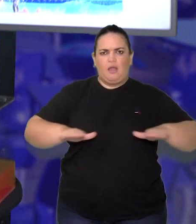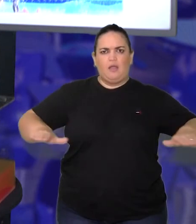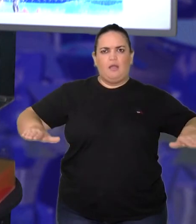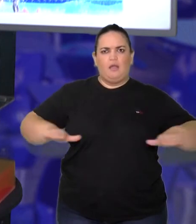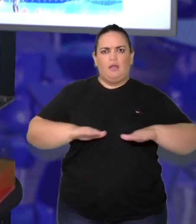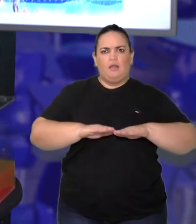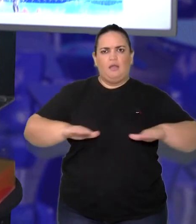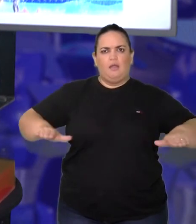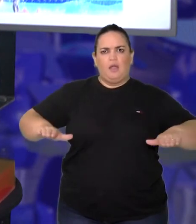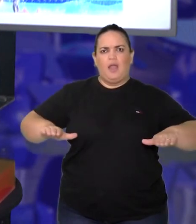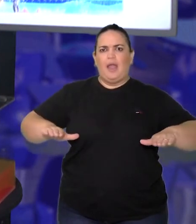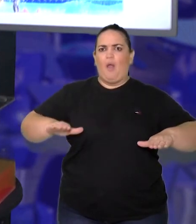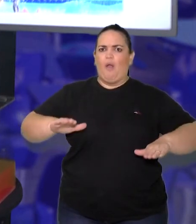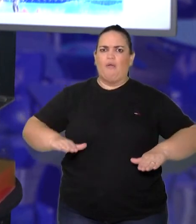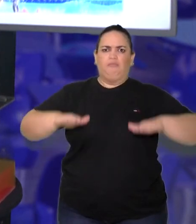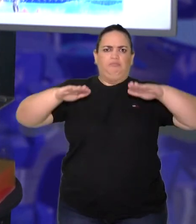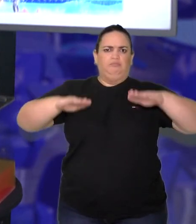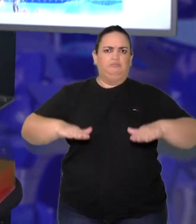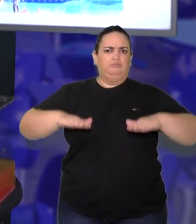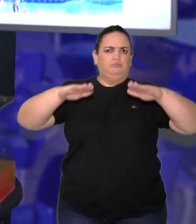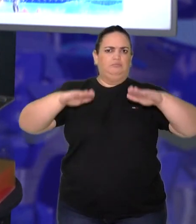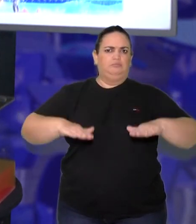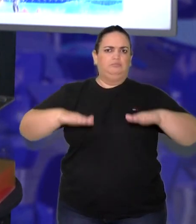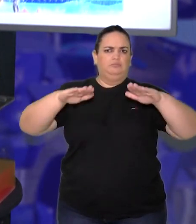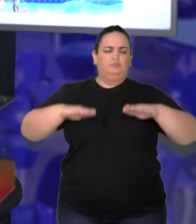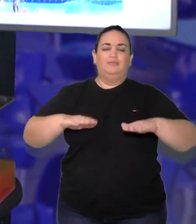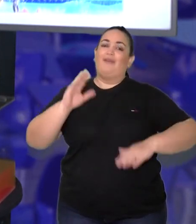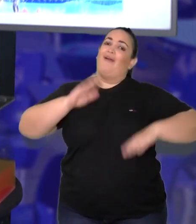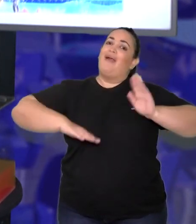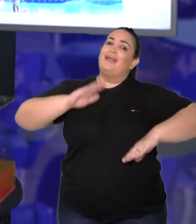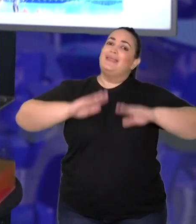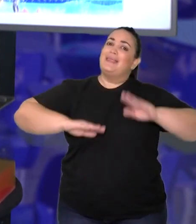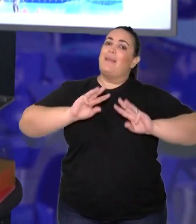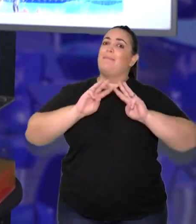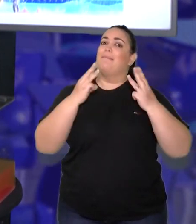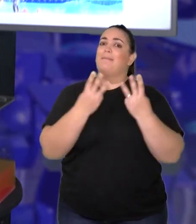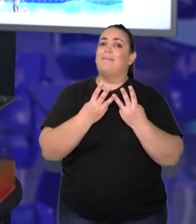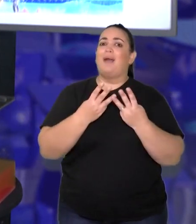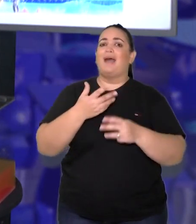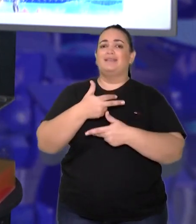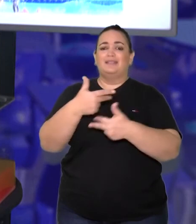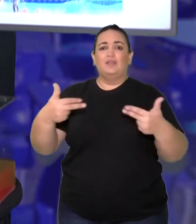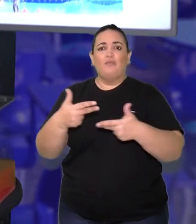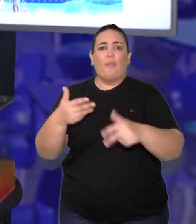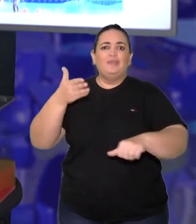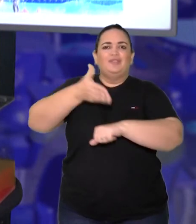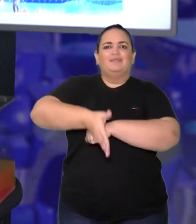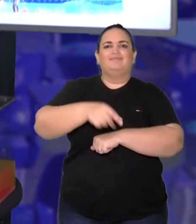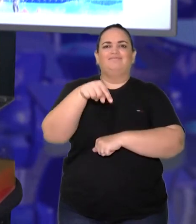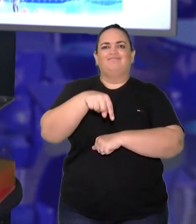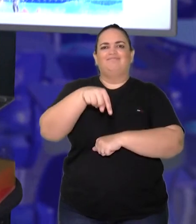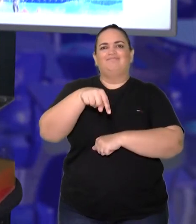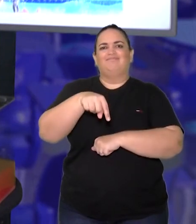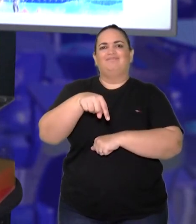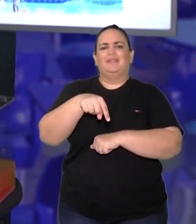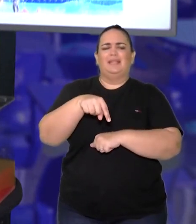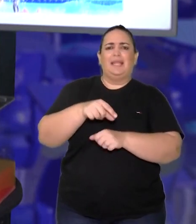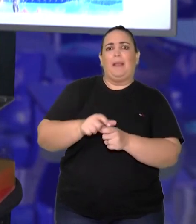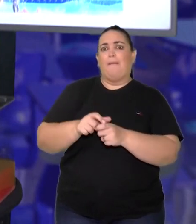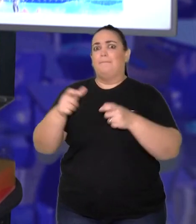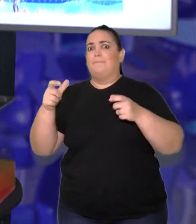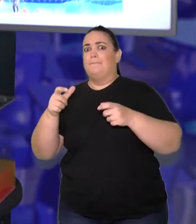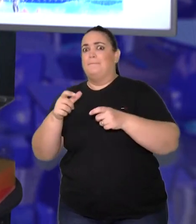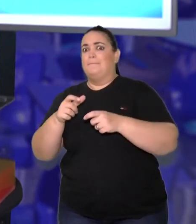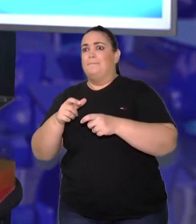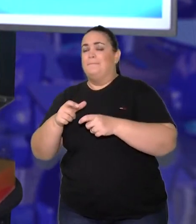tá? Dependendo da massa desse objeto que vai ser emergido, ele vai ser maior ou menor,